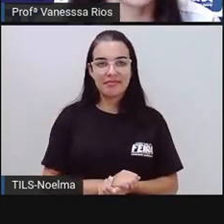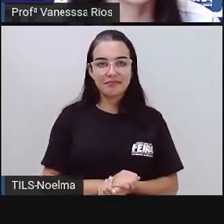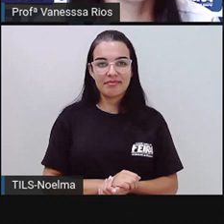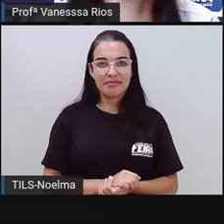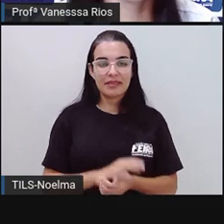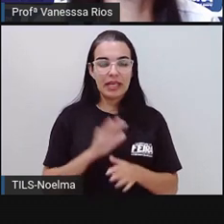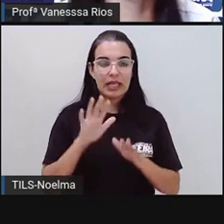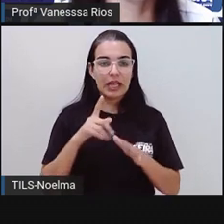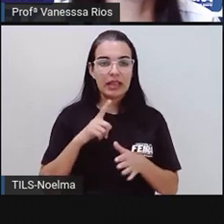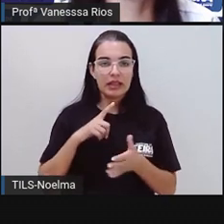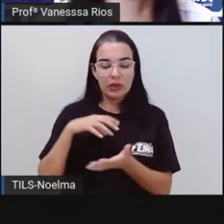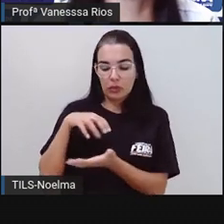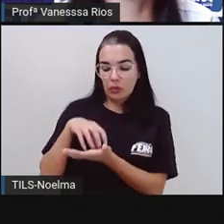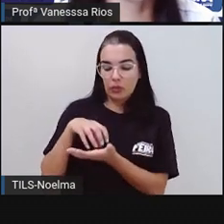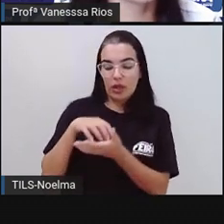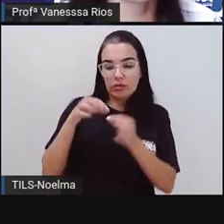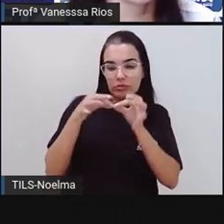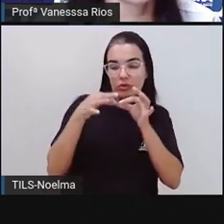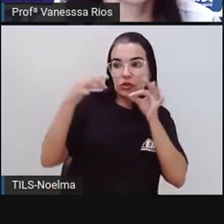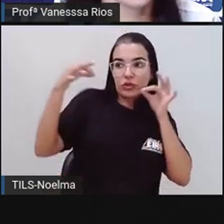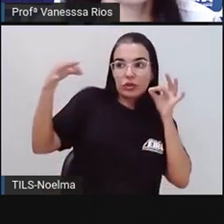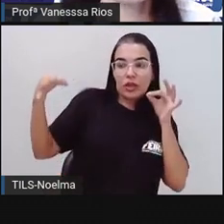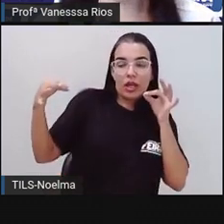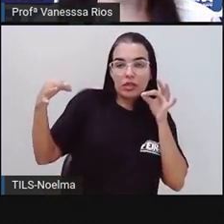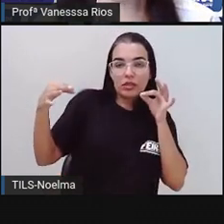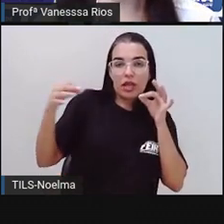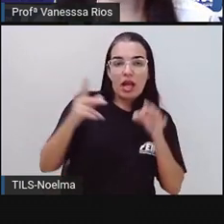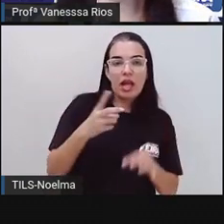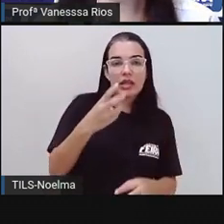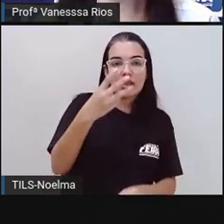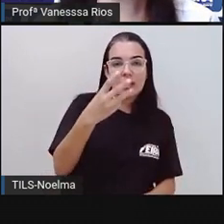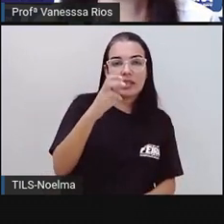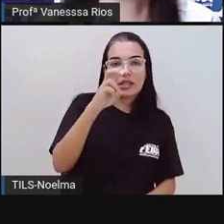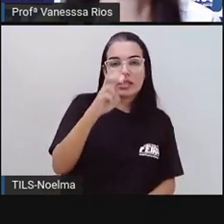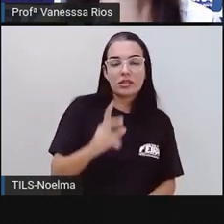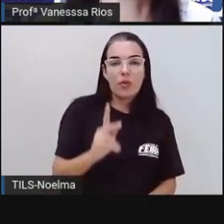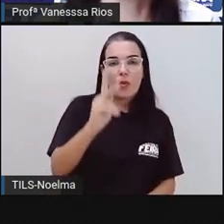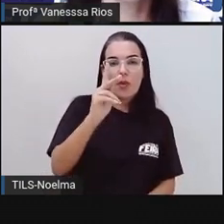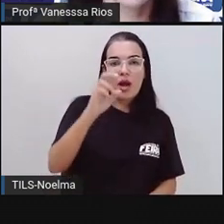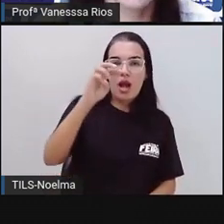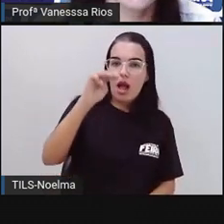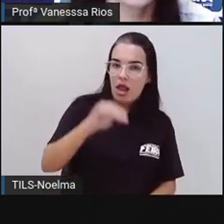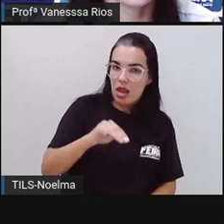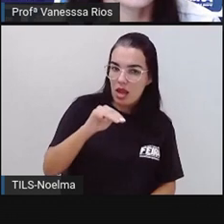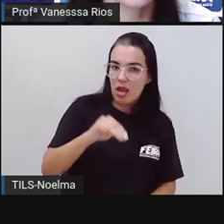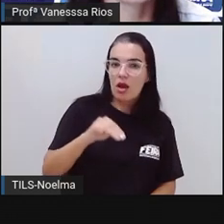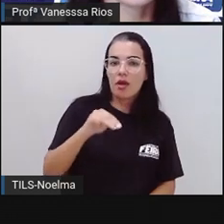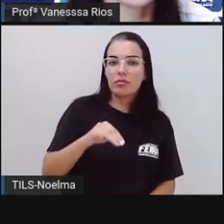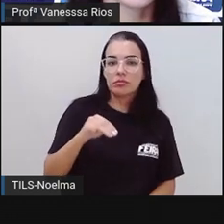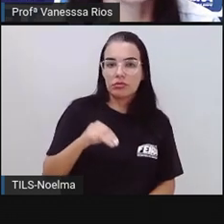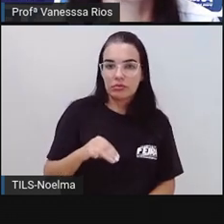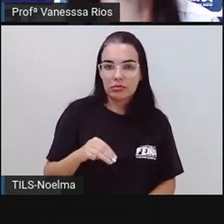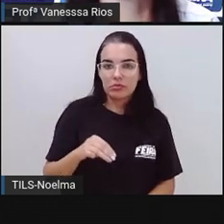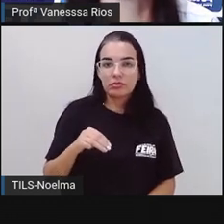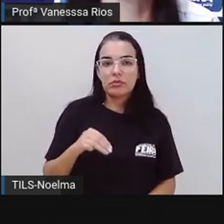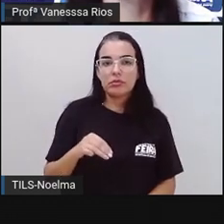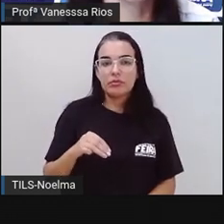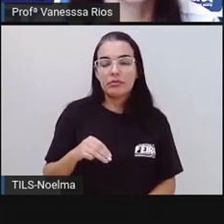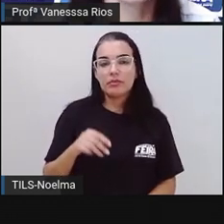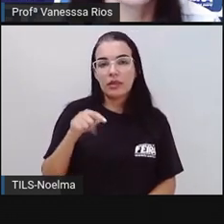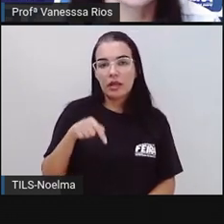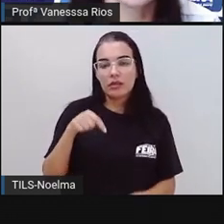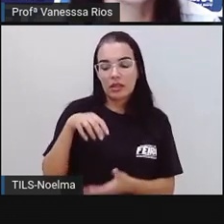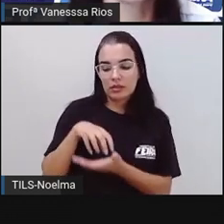E aí nós percebemos o quê? Jaguara é o distrito com maior extensão territorial. Está localizado a